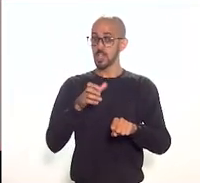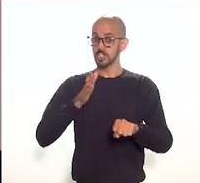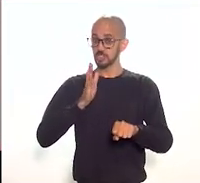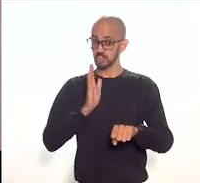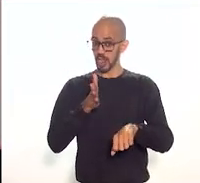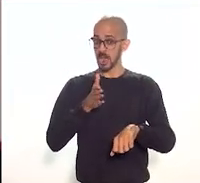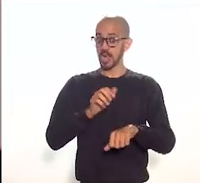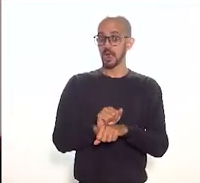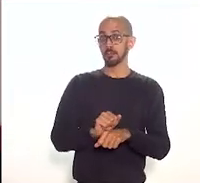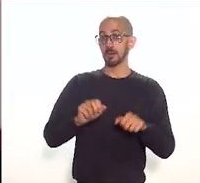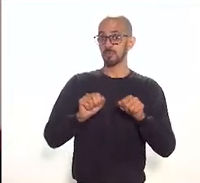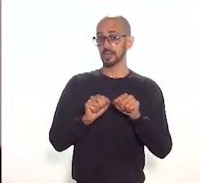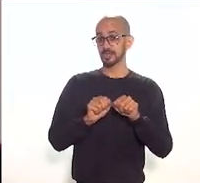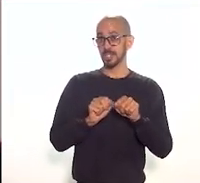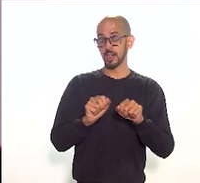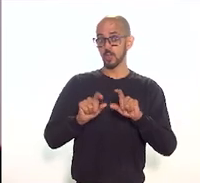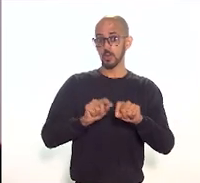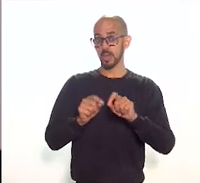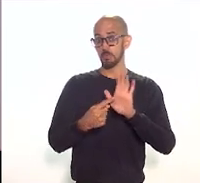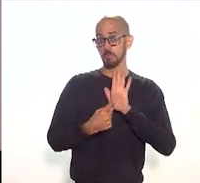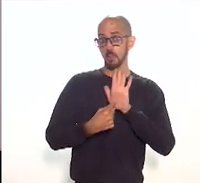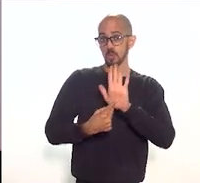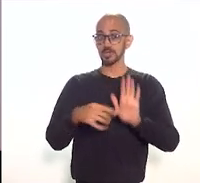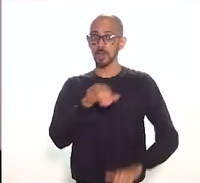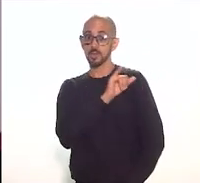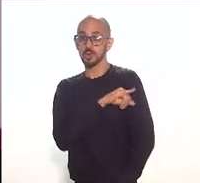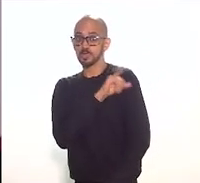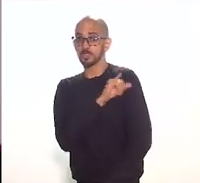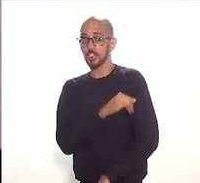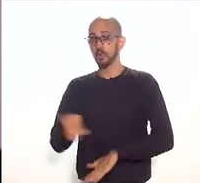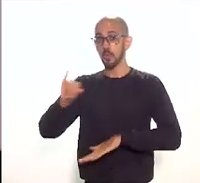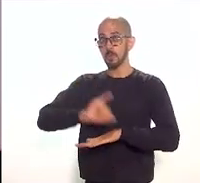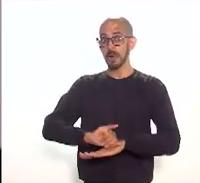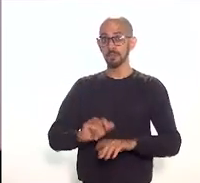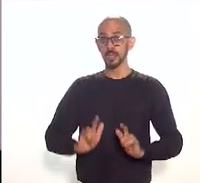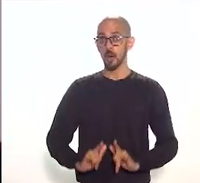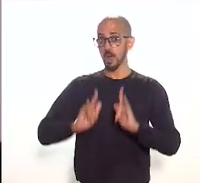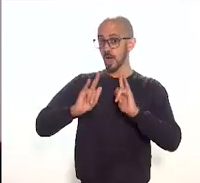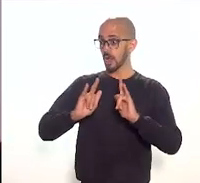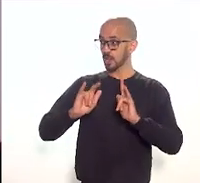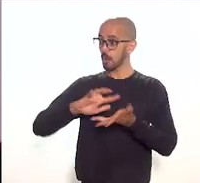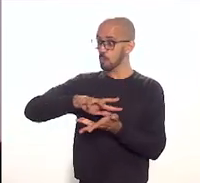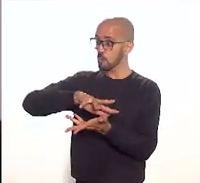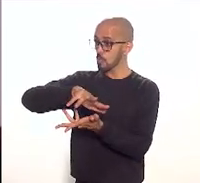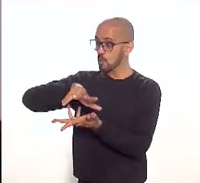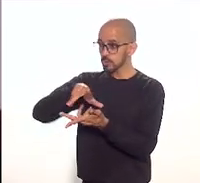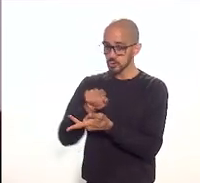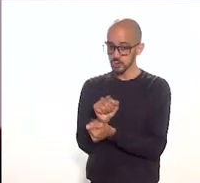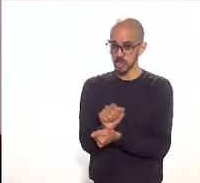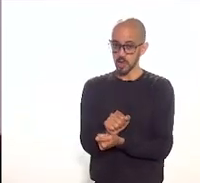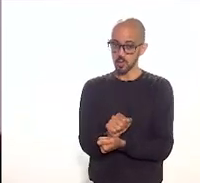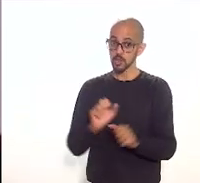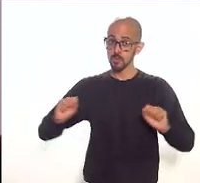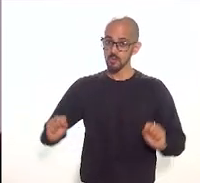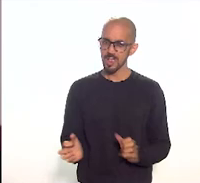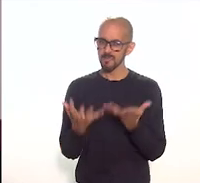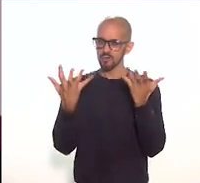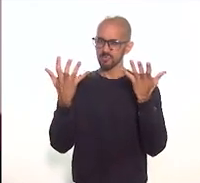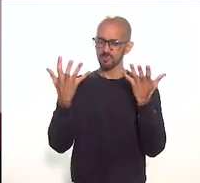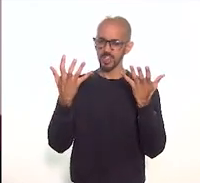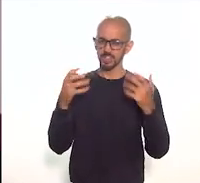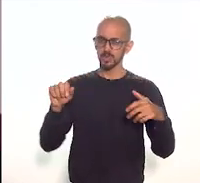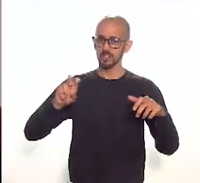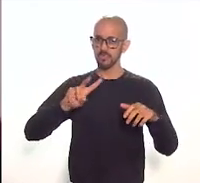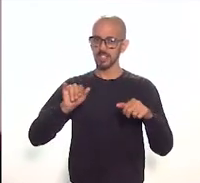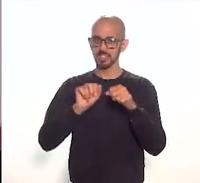destacava o Rio de Janeiro como capital arquitetônica mundial um evento que agora vai se realizar agora